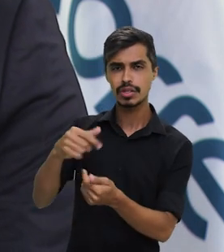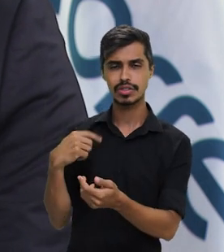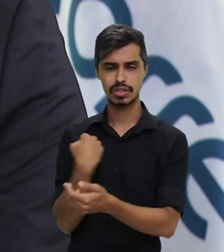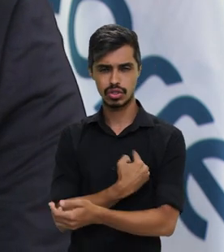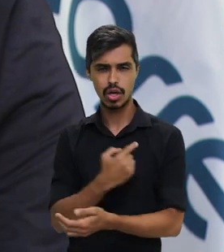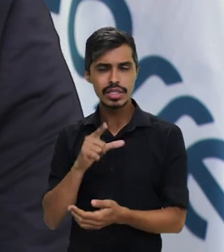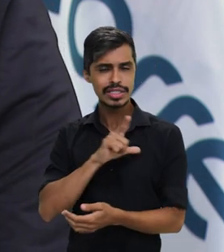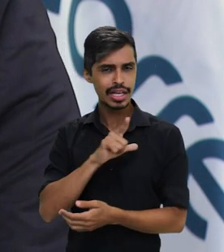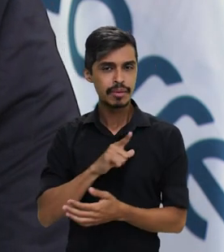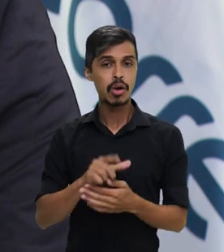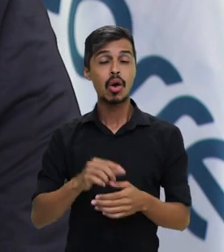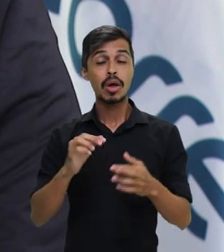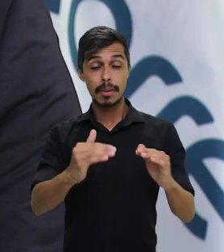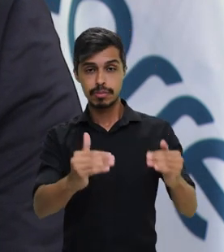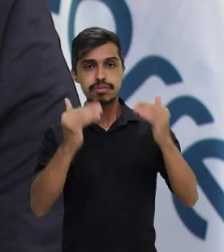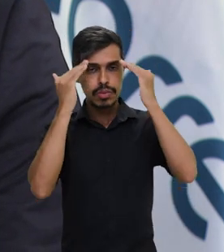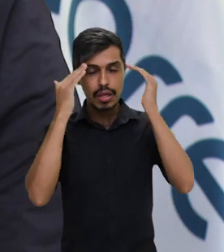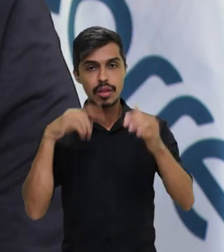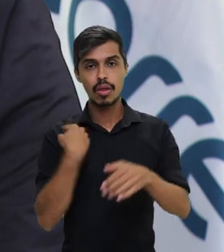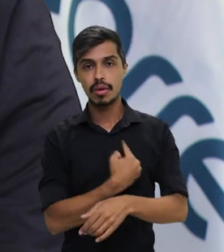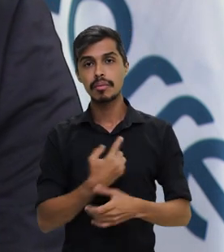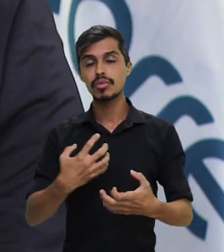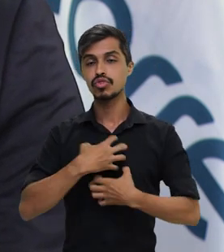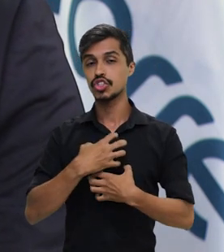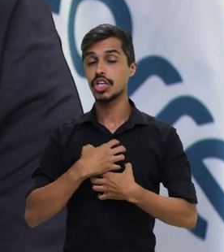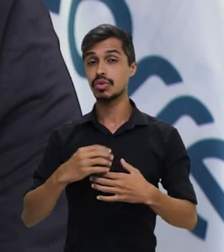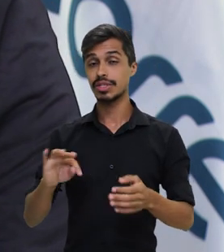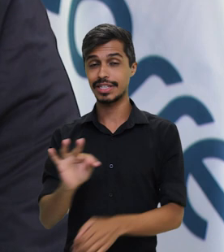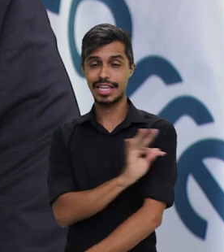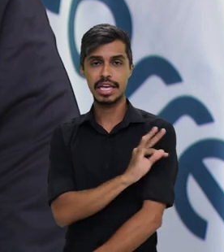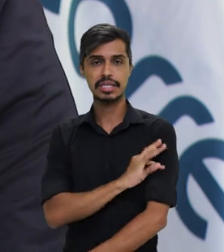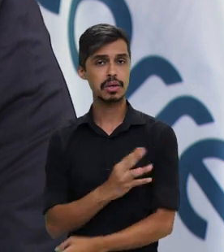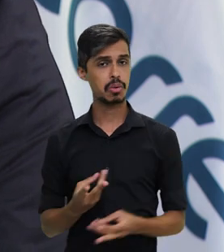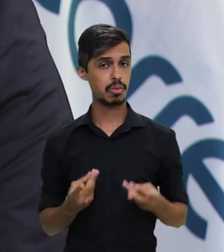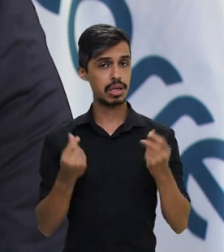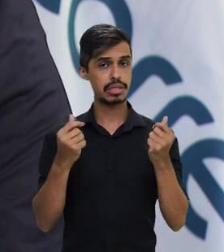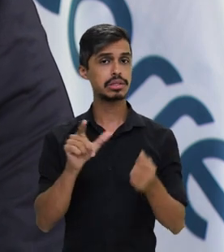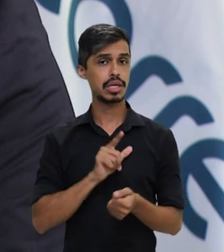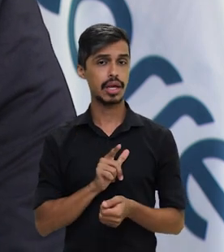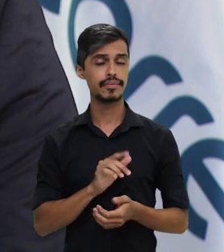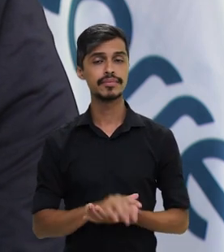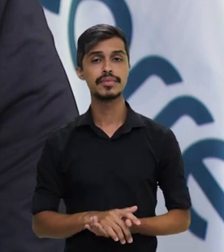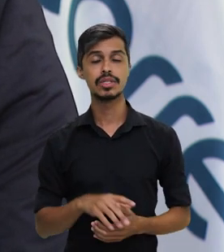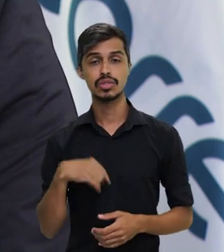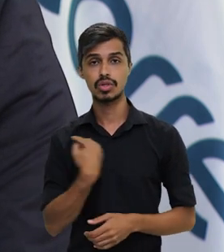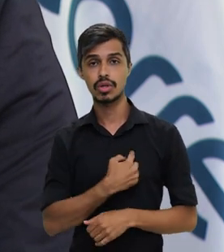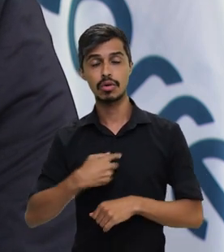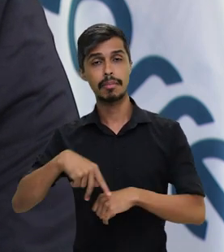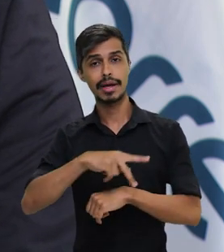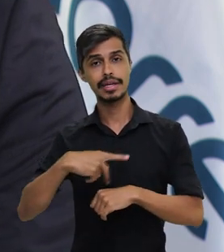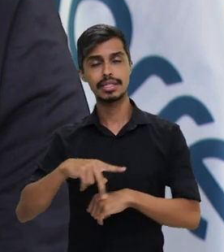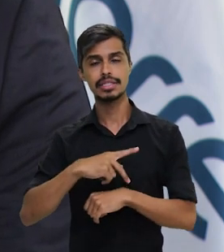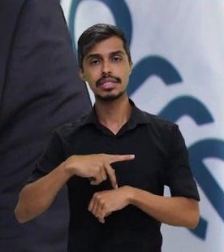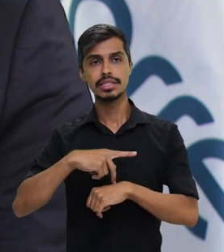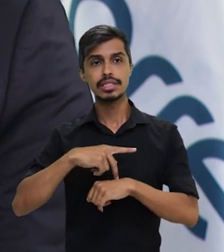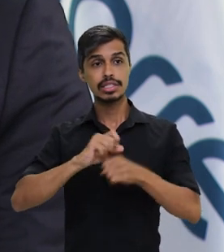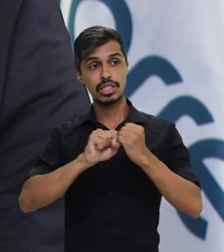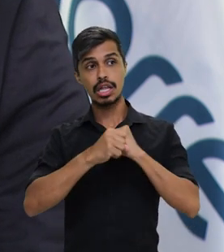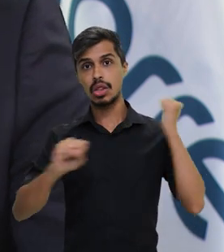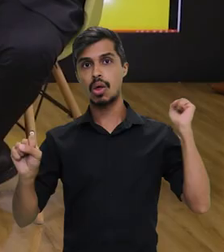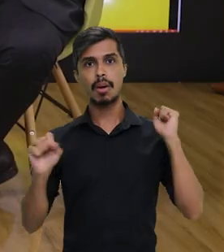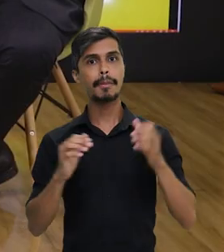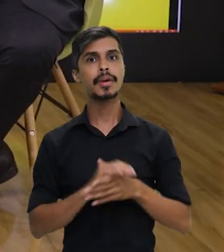a posição brasileira é muito respeitada, porque é uma posição muito técnica, muito qualificada. Então, aqui nós temos um país com